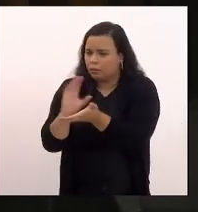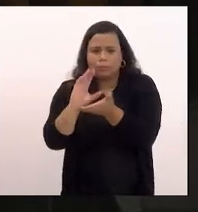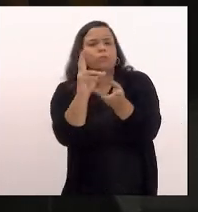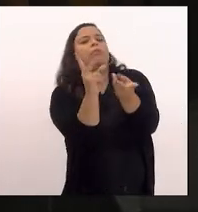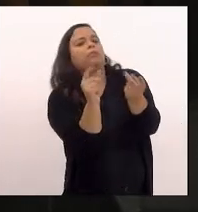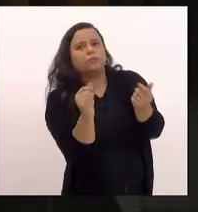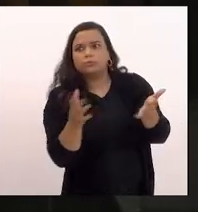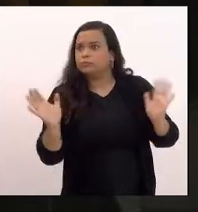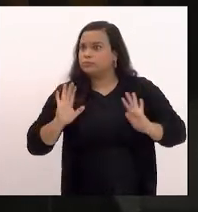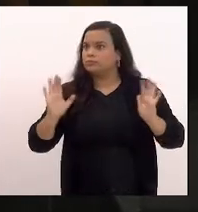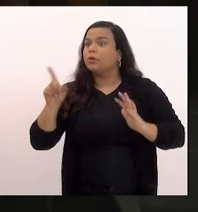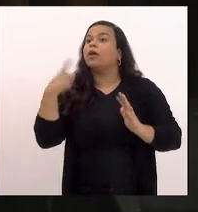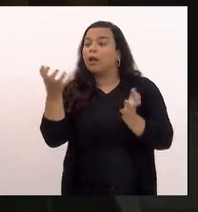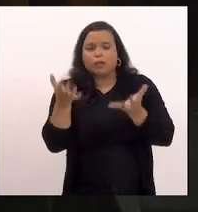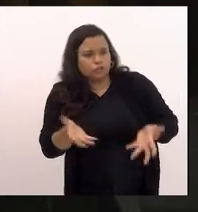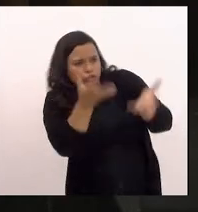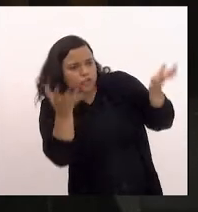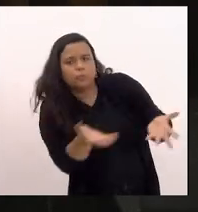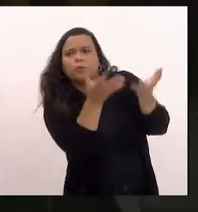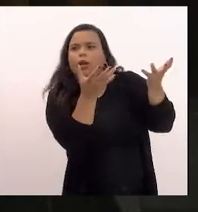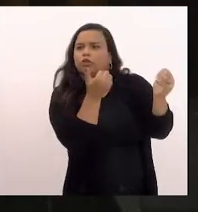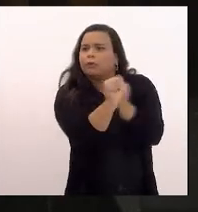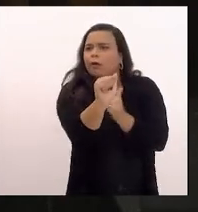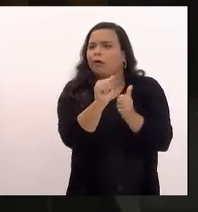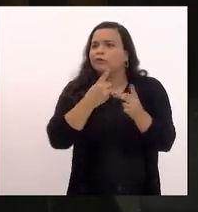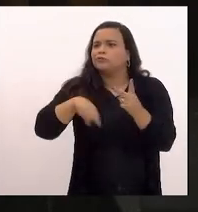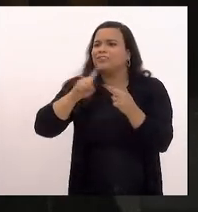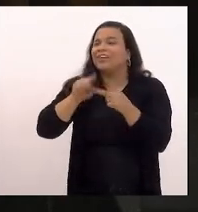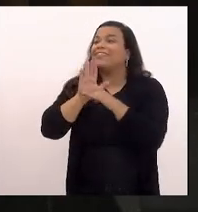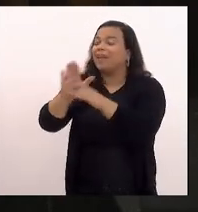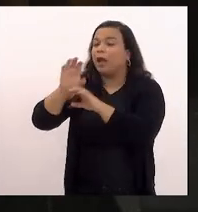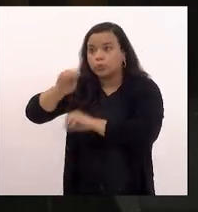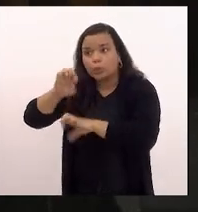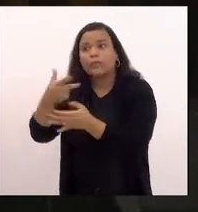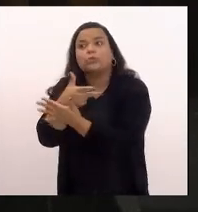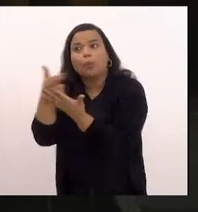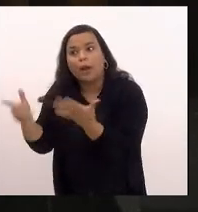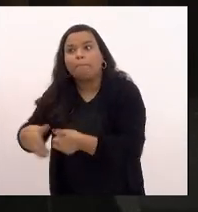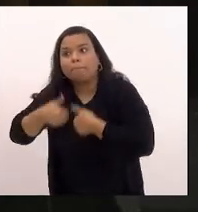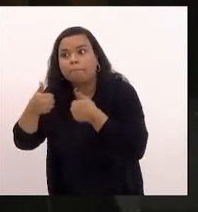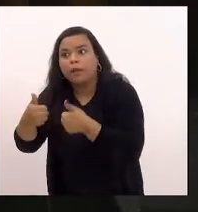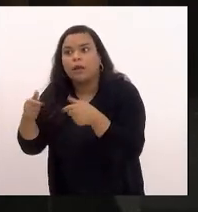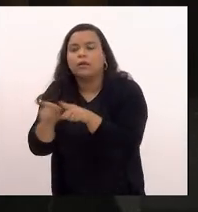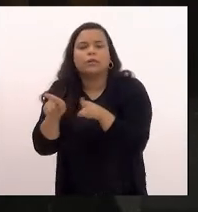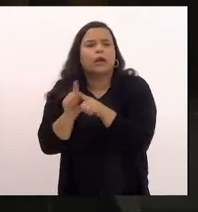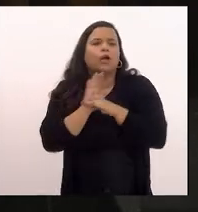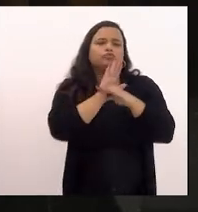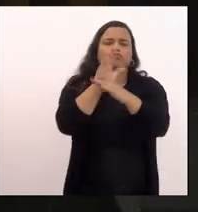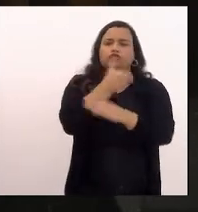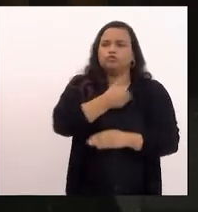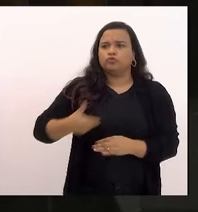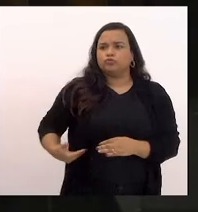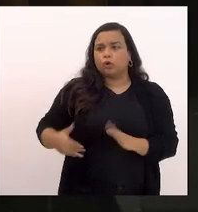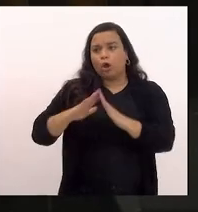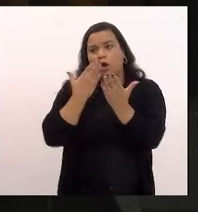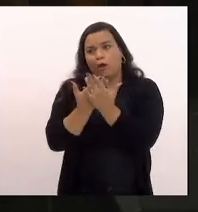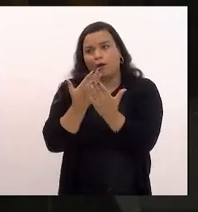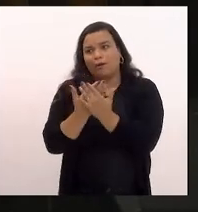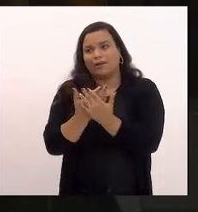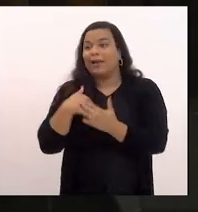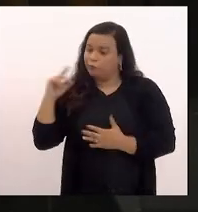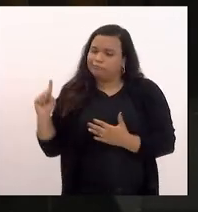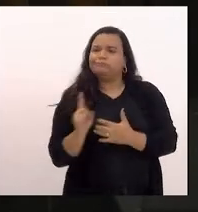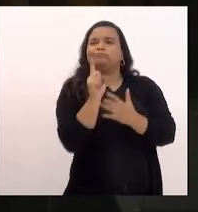estimular o esporte para garantir educação de qualidade para fortalecer a escola pública e eu venho à tribuna porque esses debates não podem deixar de